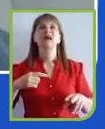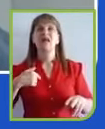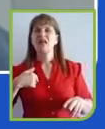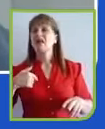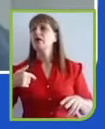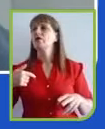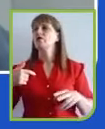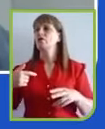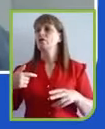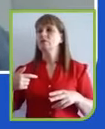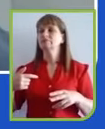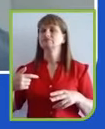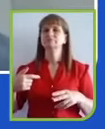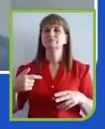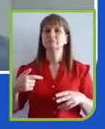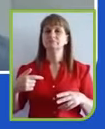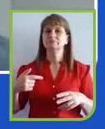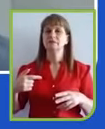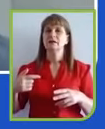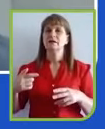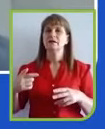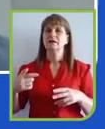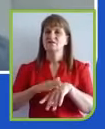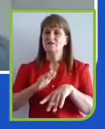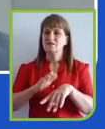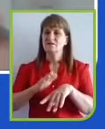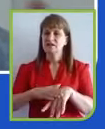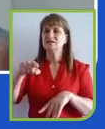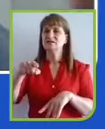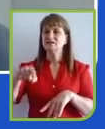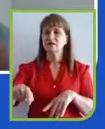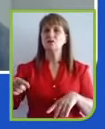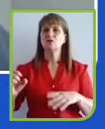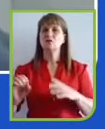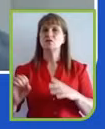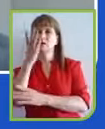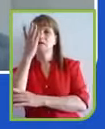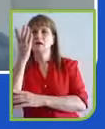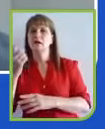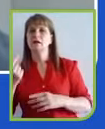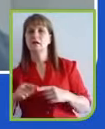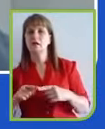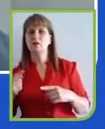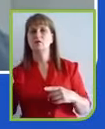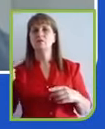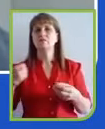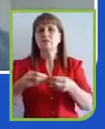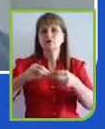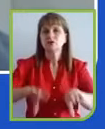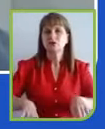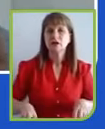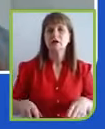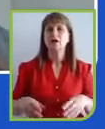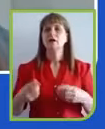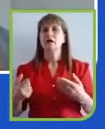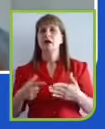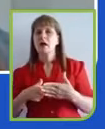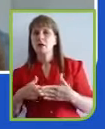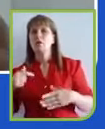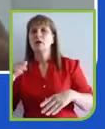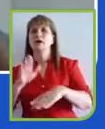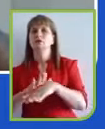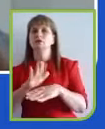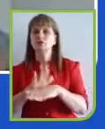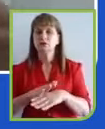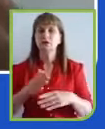ou seja, a empatia, poderá, como você colocou no próprio estudo, né, Ricardo? Poderá nos ajudar